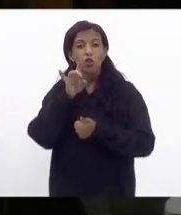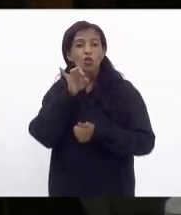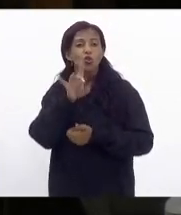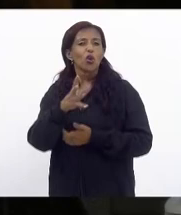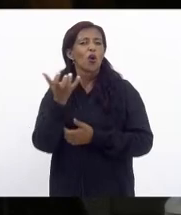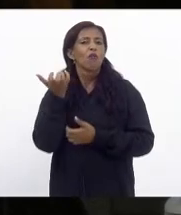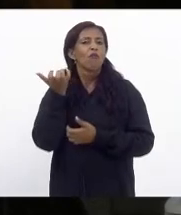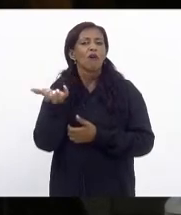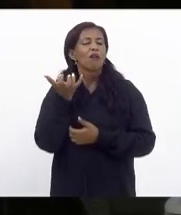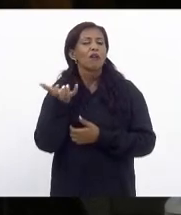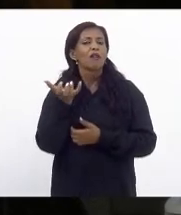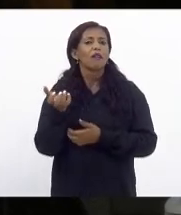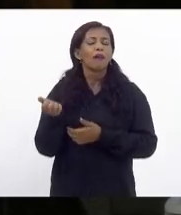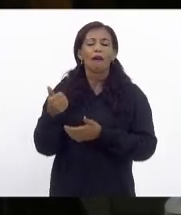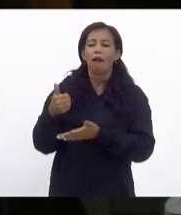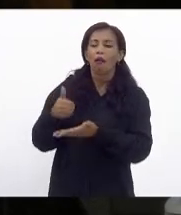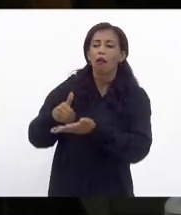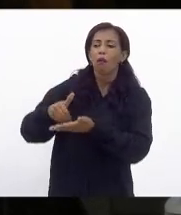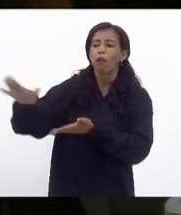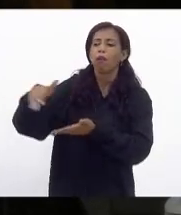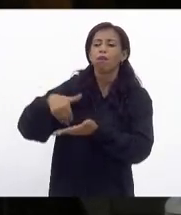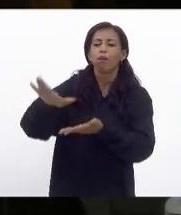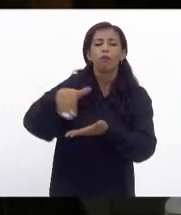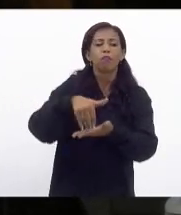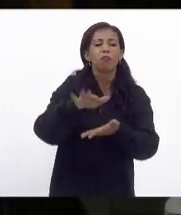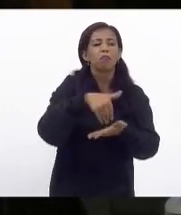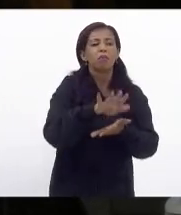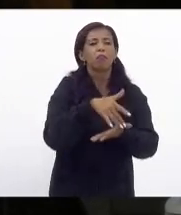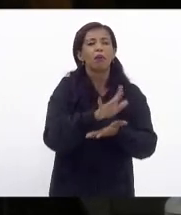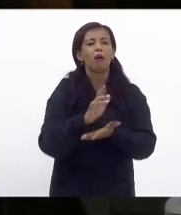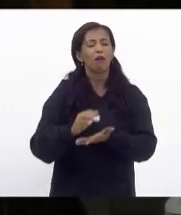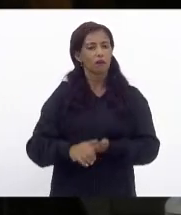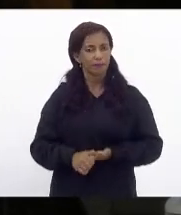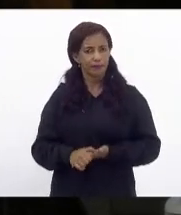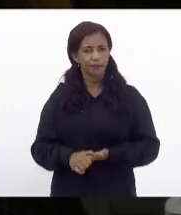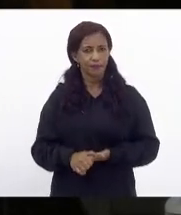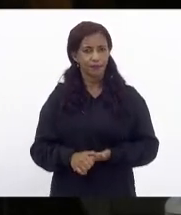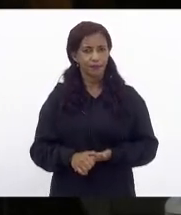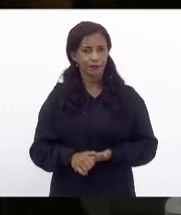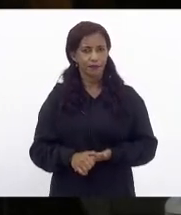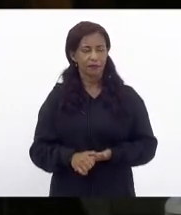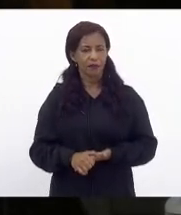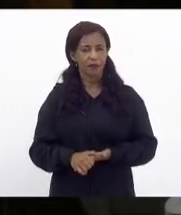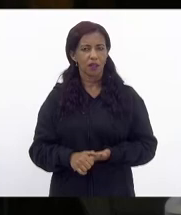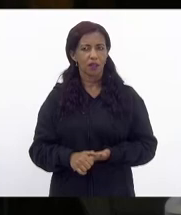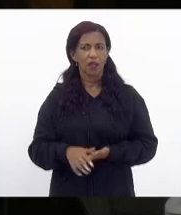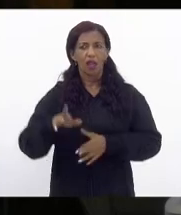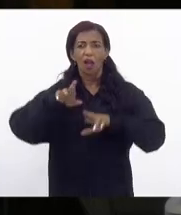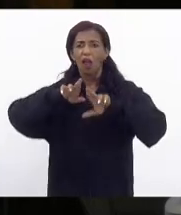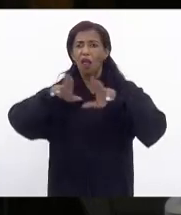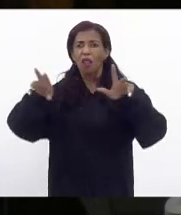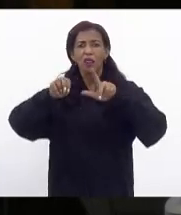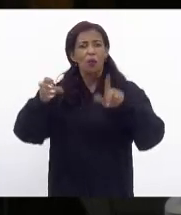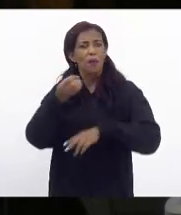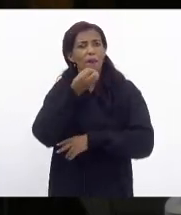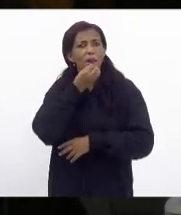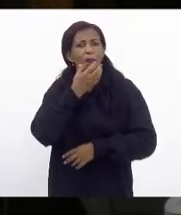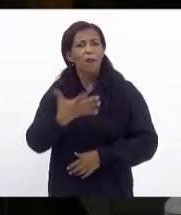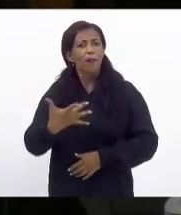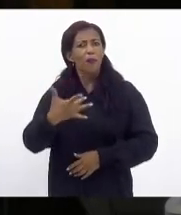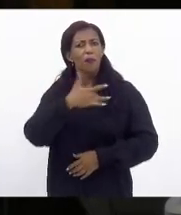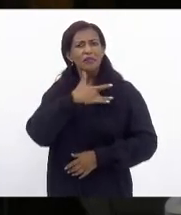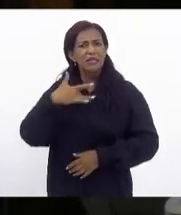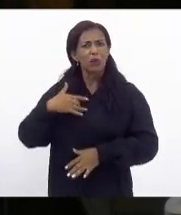na população os multiprocessados que não fazem nenhum bem à saúde ao